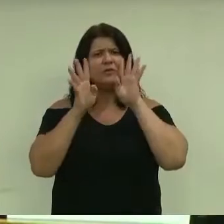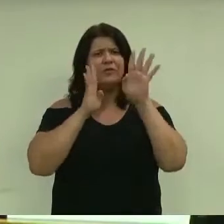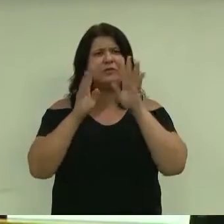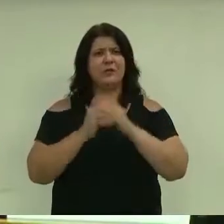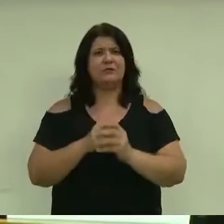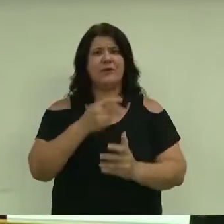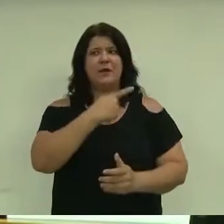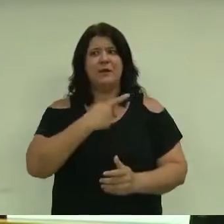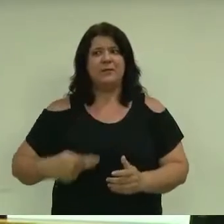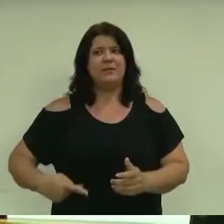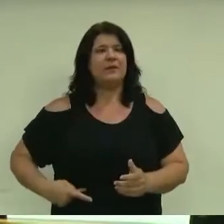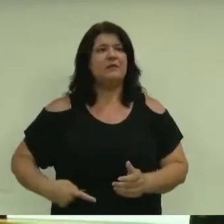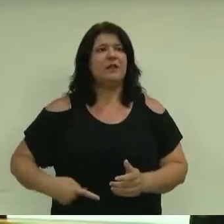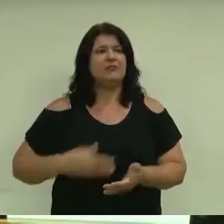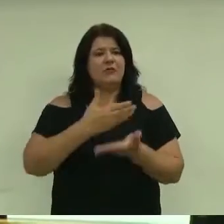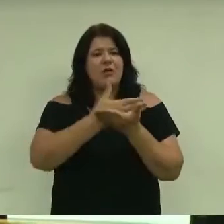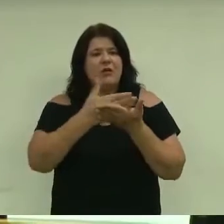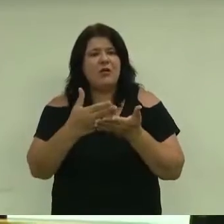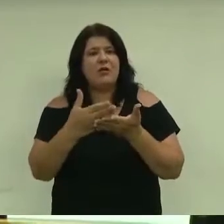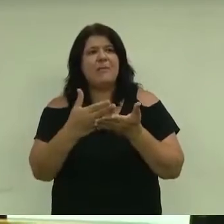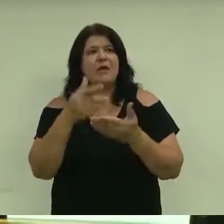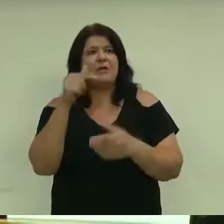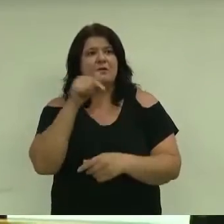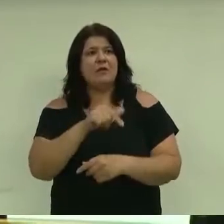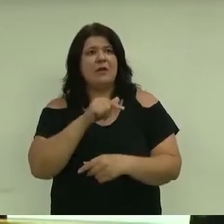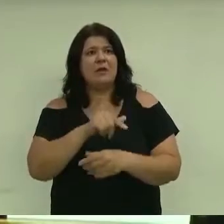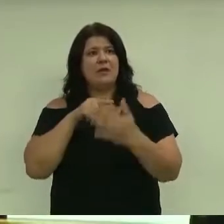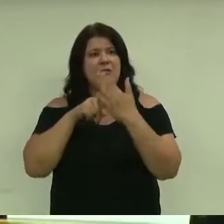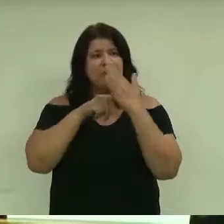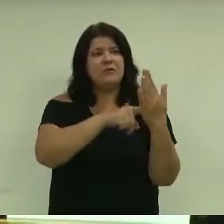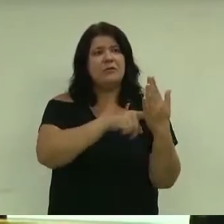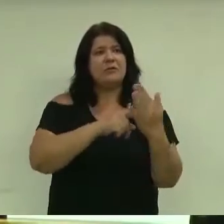Senhor presidente, eu inicio a minha fala aqui com uma indicação. Então,